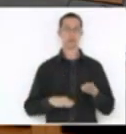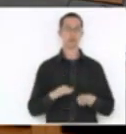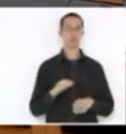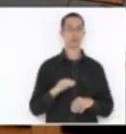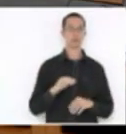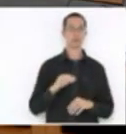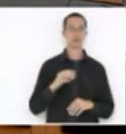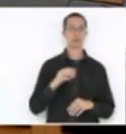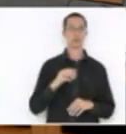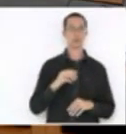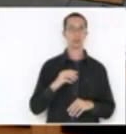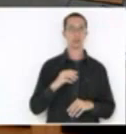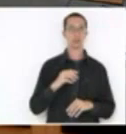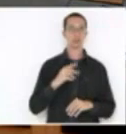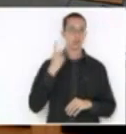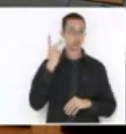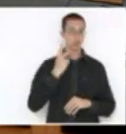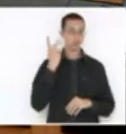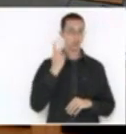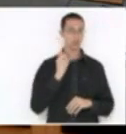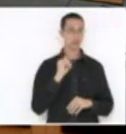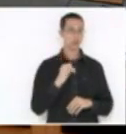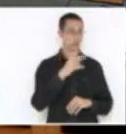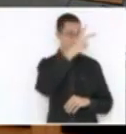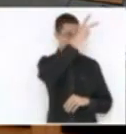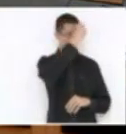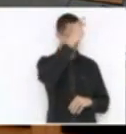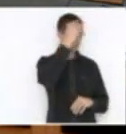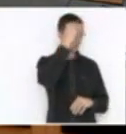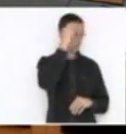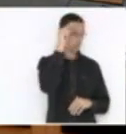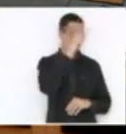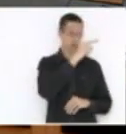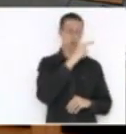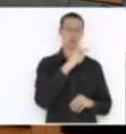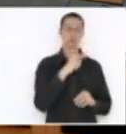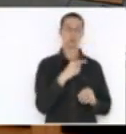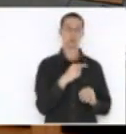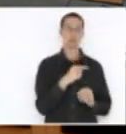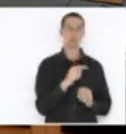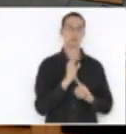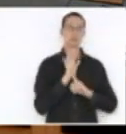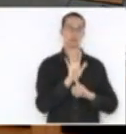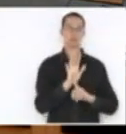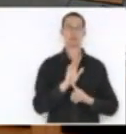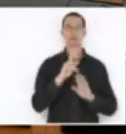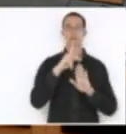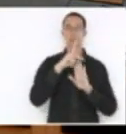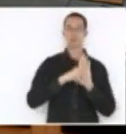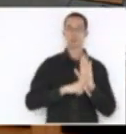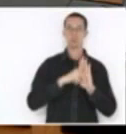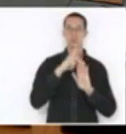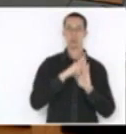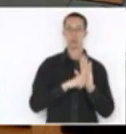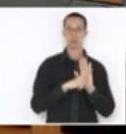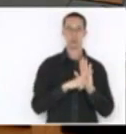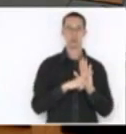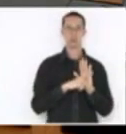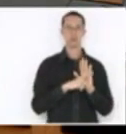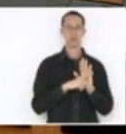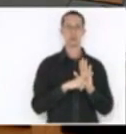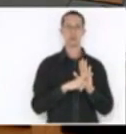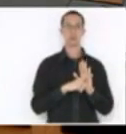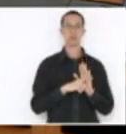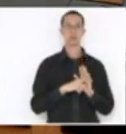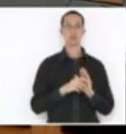apresentar o projeto nas áreas que foi contemplado, dentro do Quinhão, que é a divisão por população,